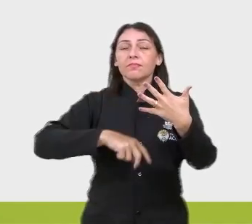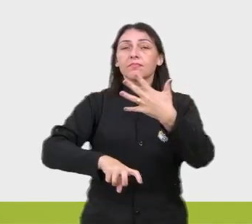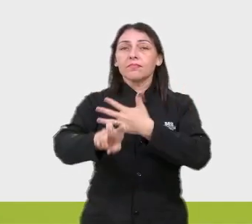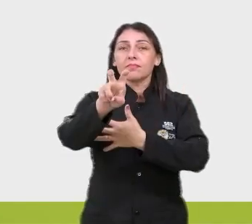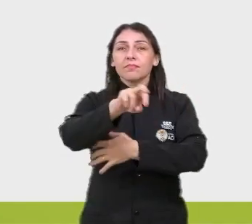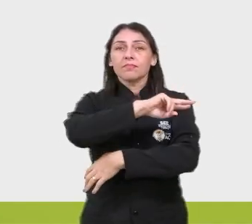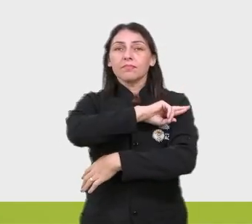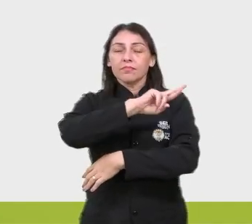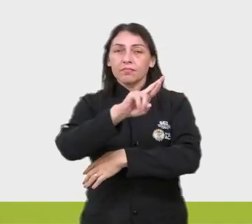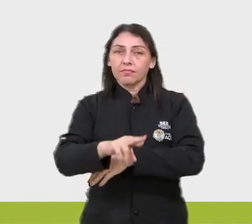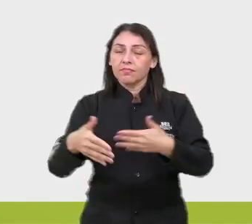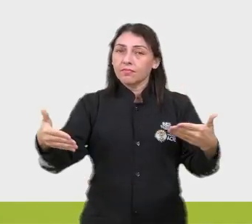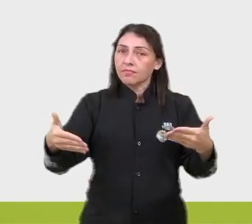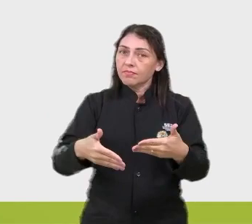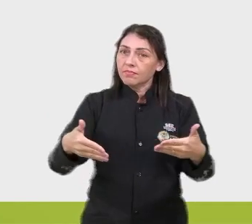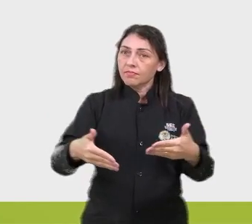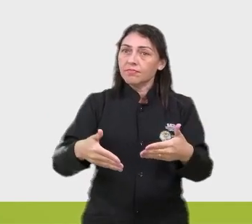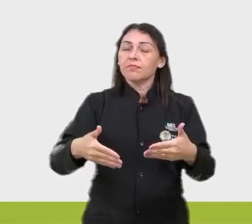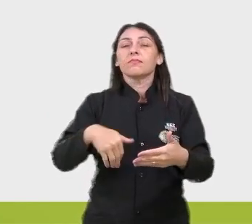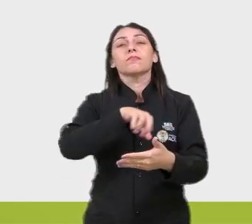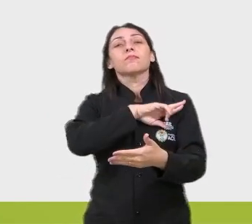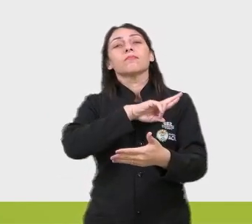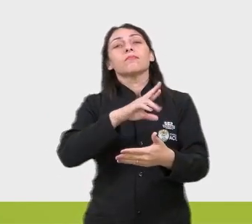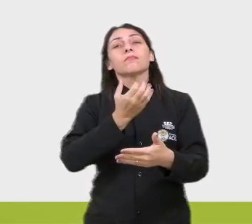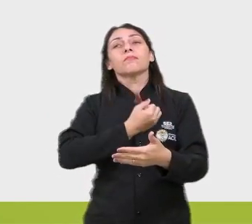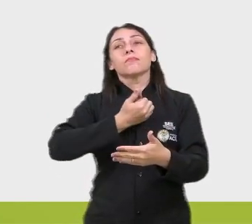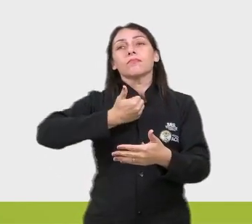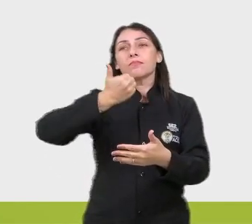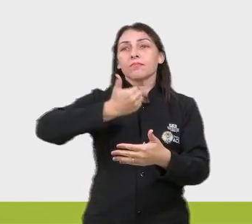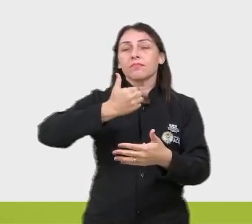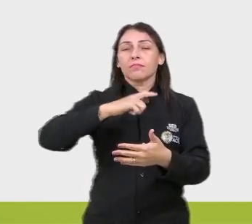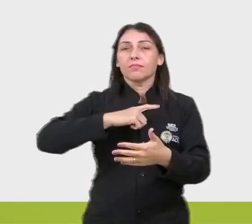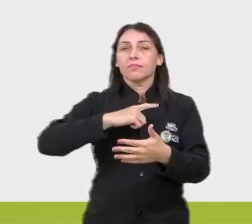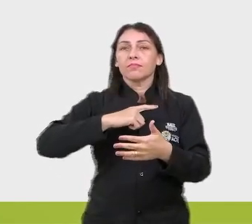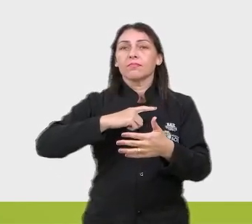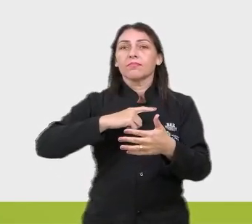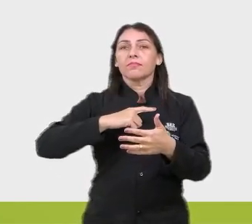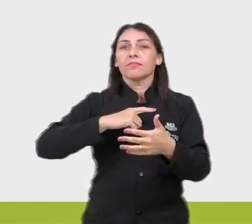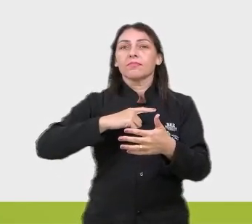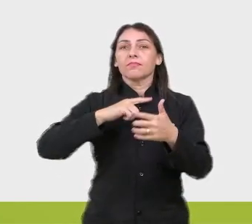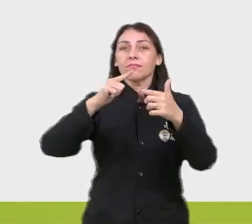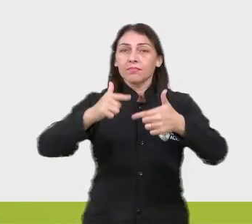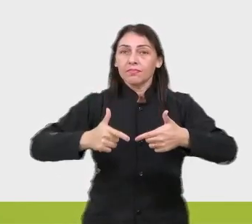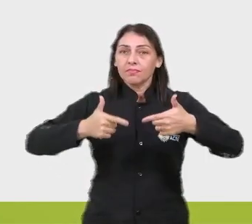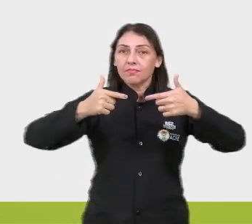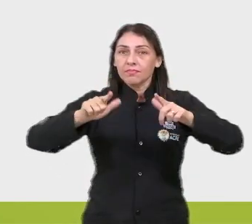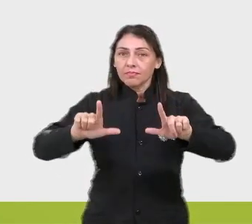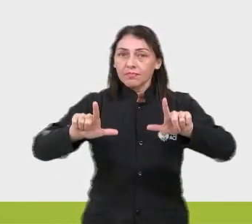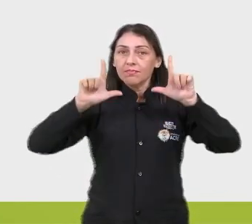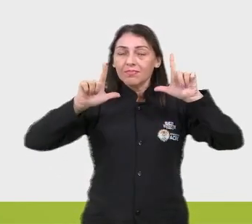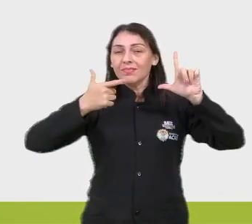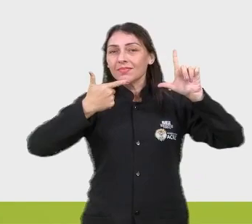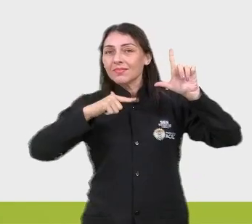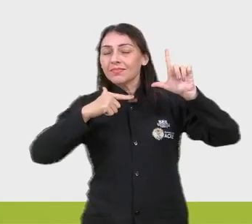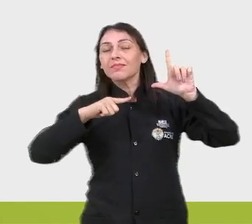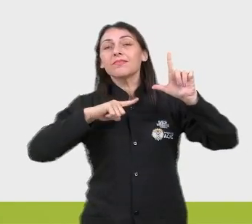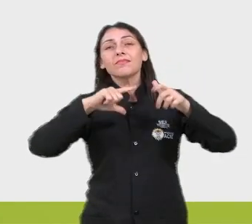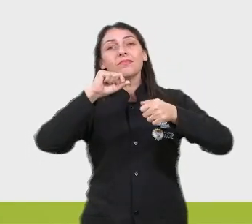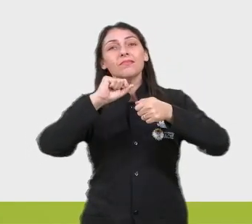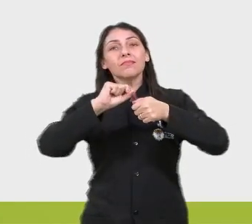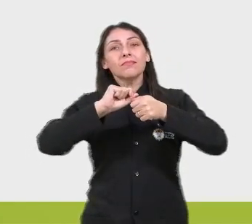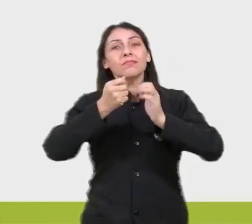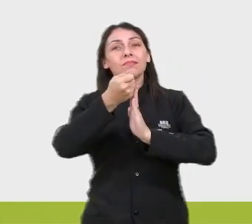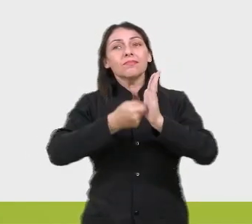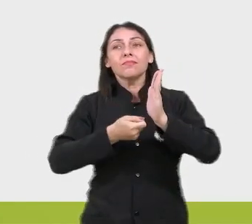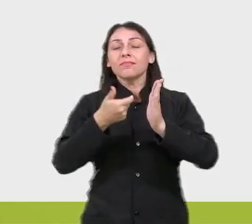competências e hoje a competência de número 1. Tem um meme aí para vocês, quando faço a redação e não tem